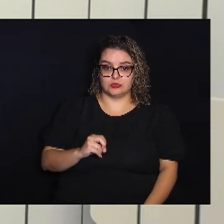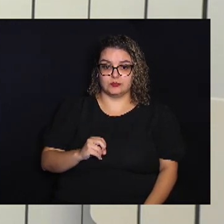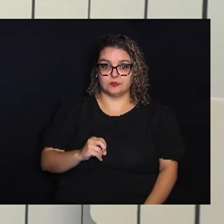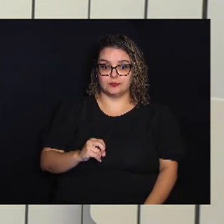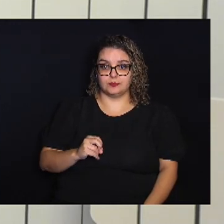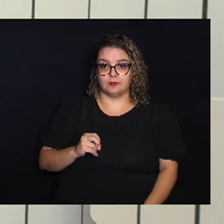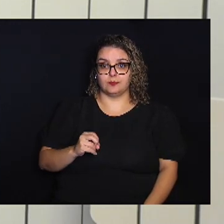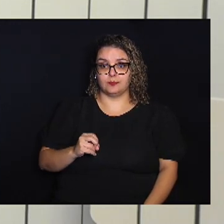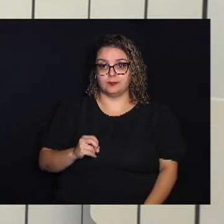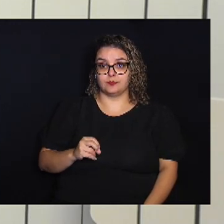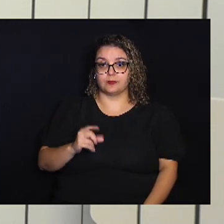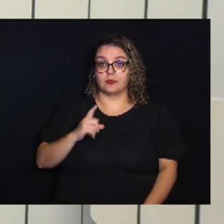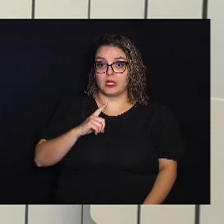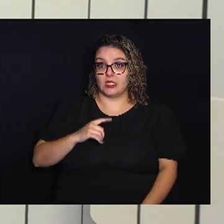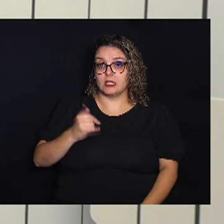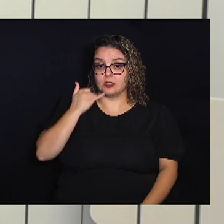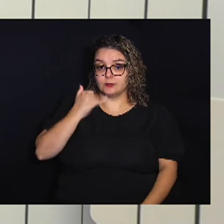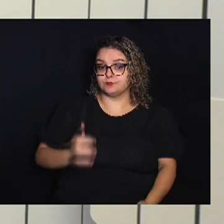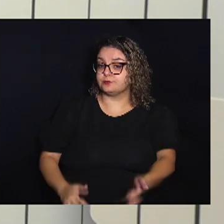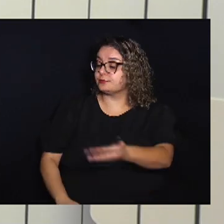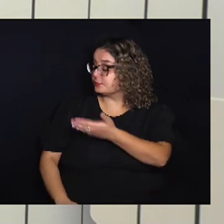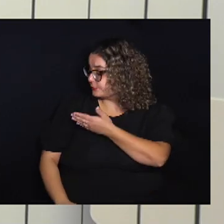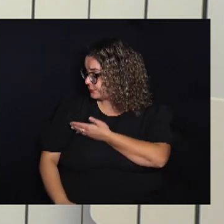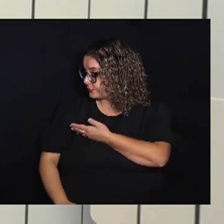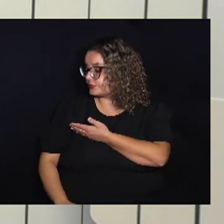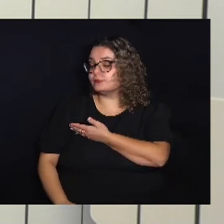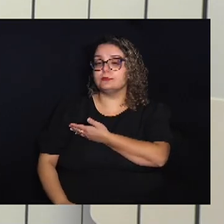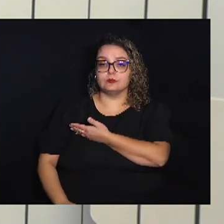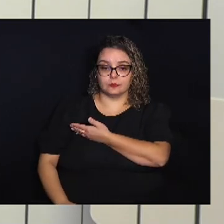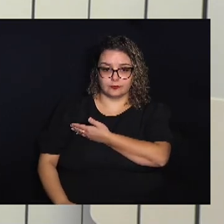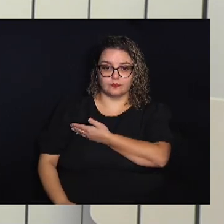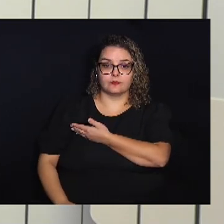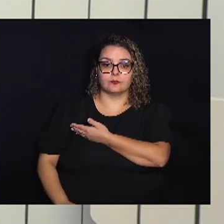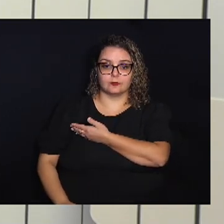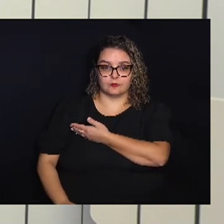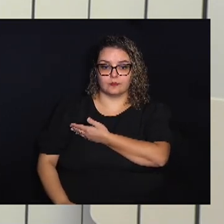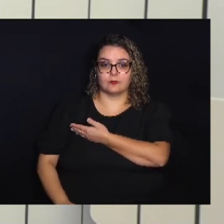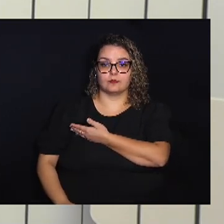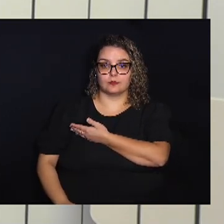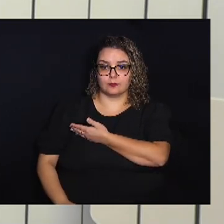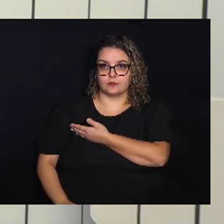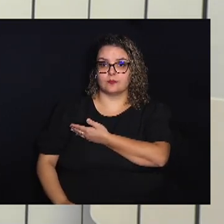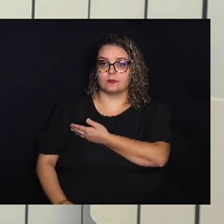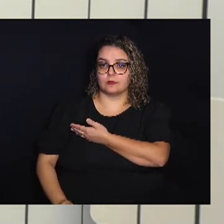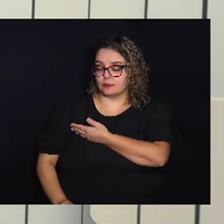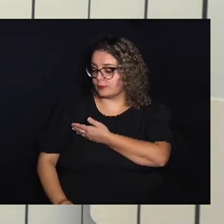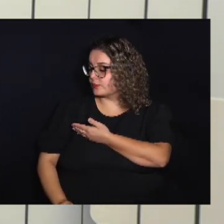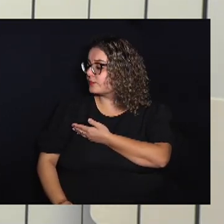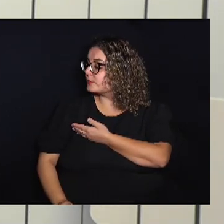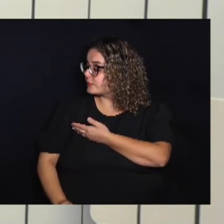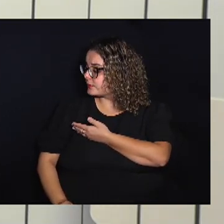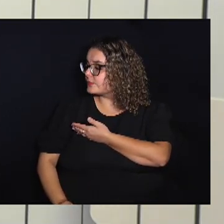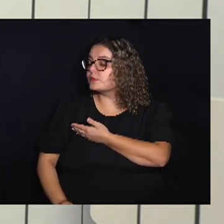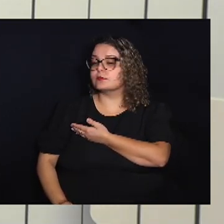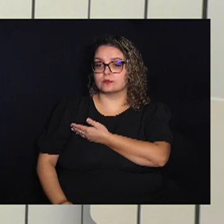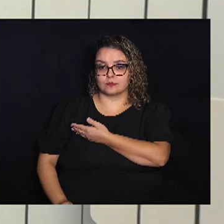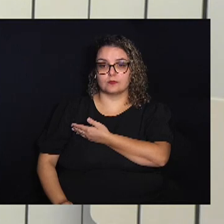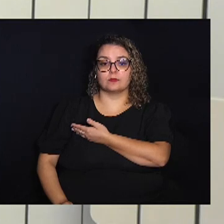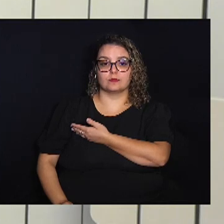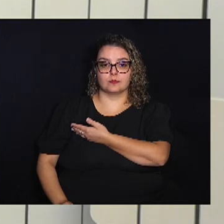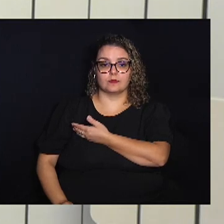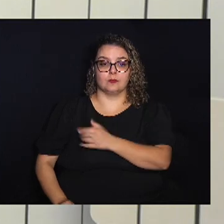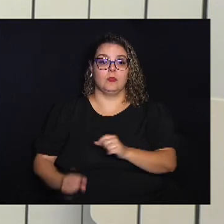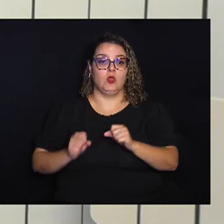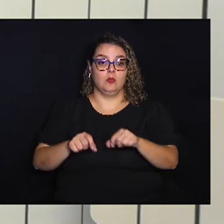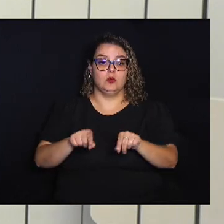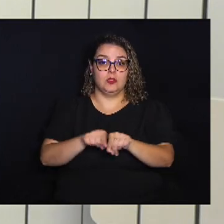Tem um celular 99702-6605 E você também